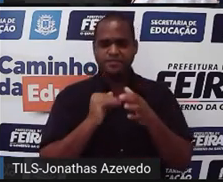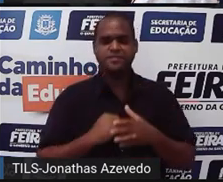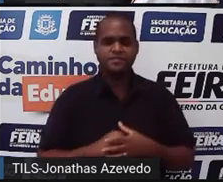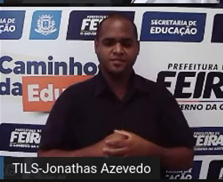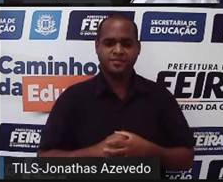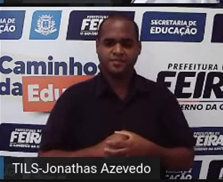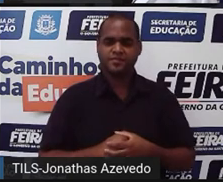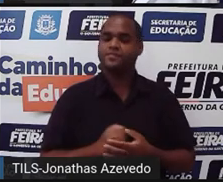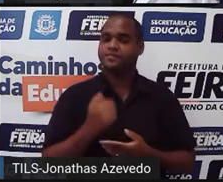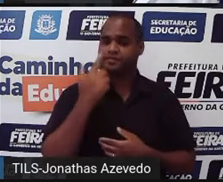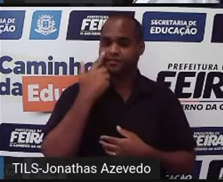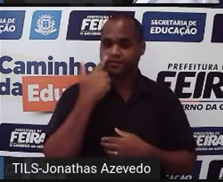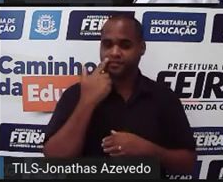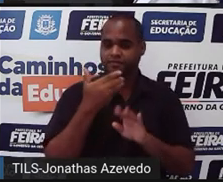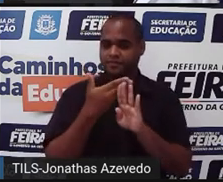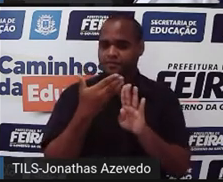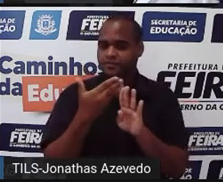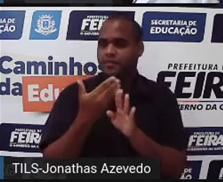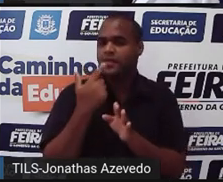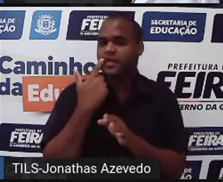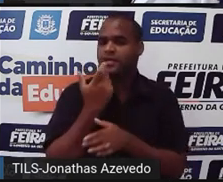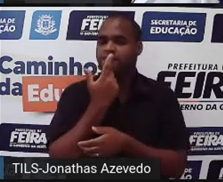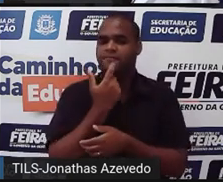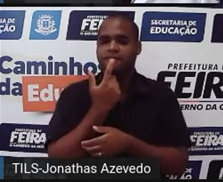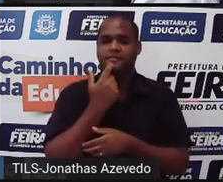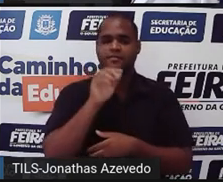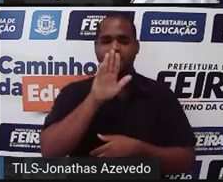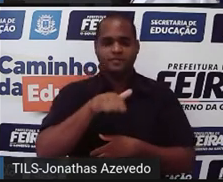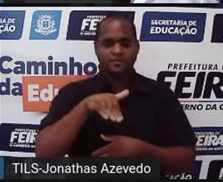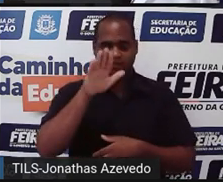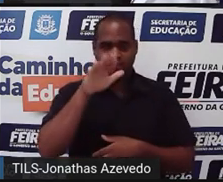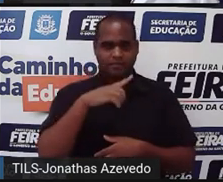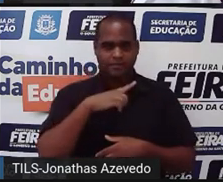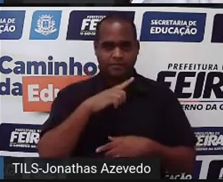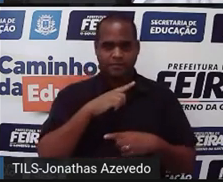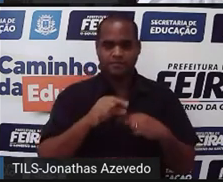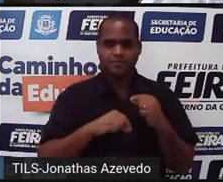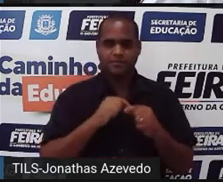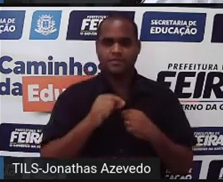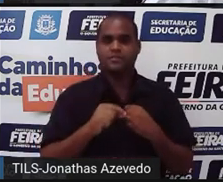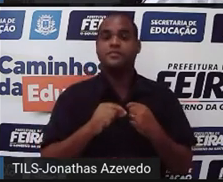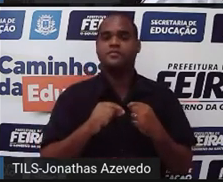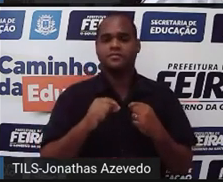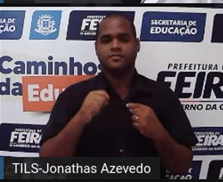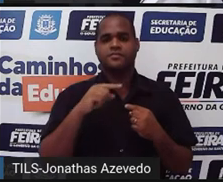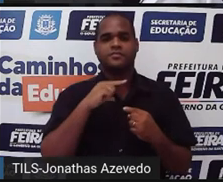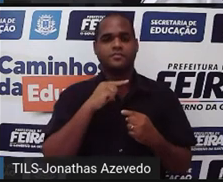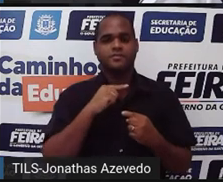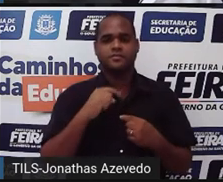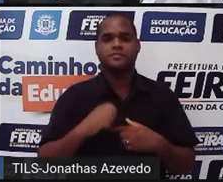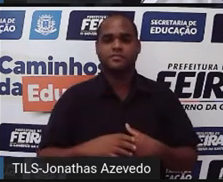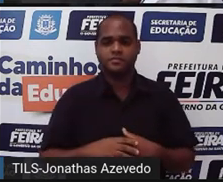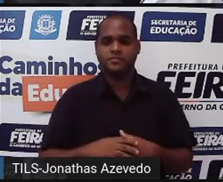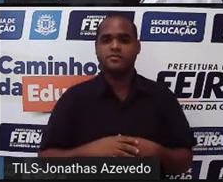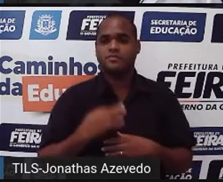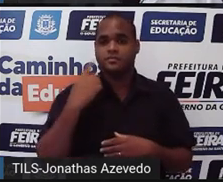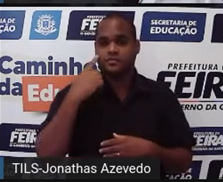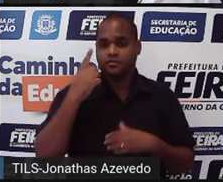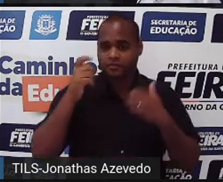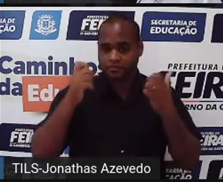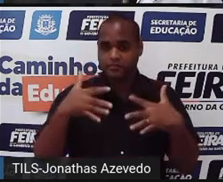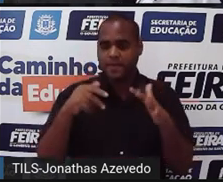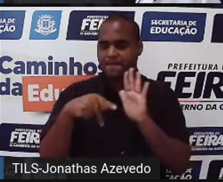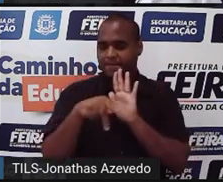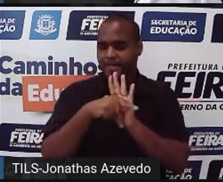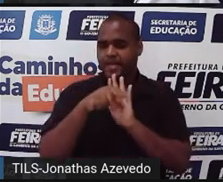aquele espaçozinho que eu estou pintando em vermelho é um espaçozinho que atende tanto as pessoas que gostam de futebol porque faz parte da